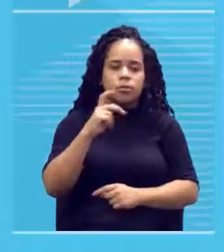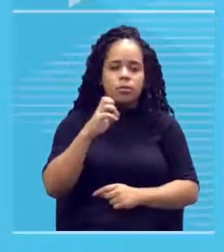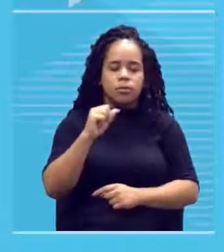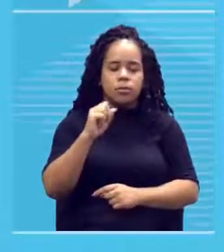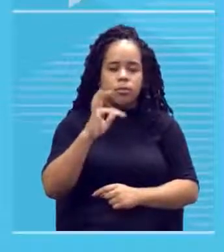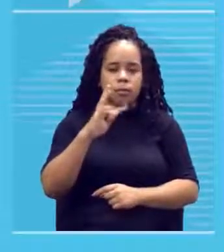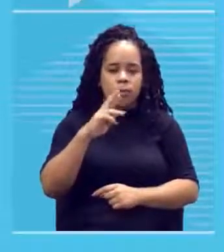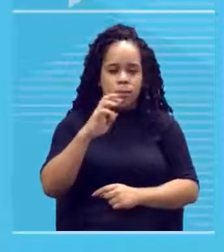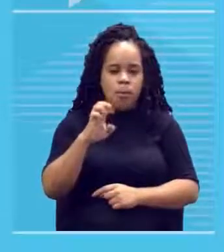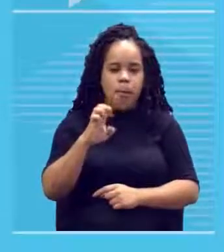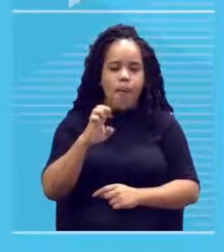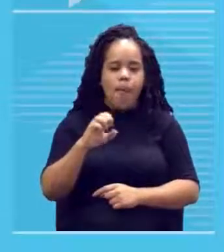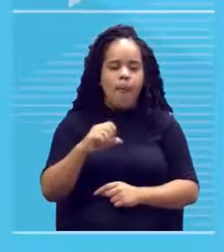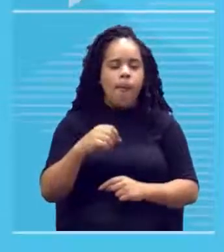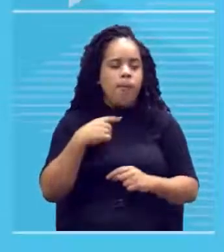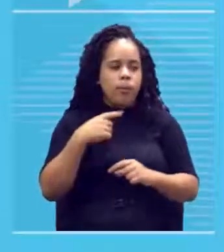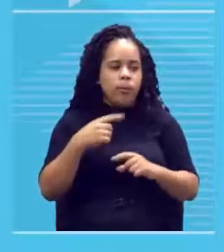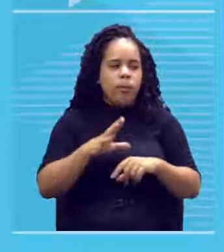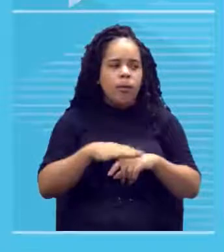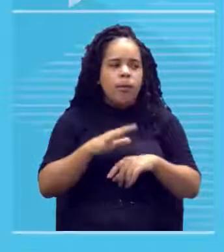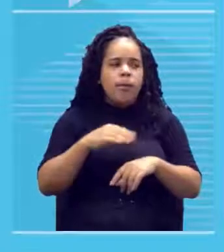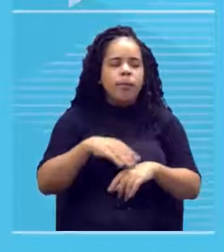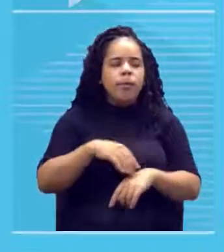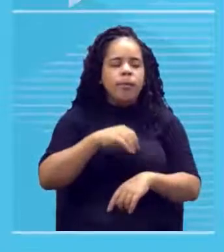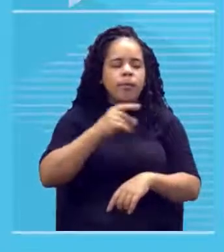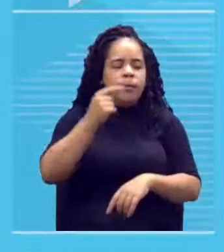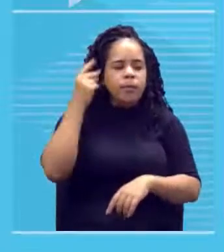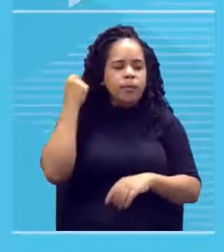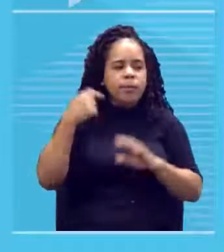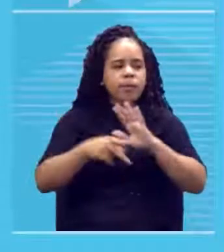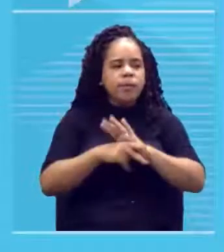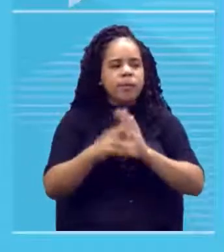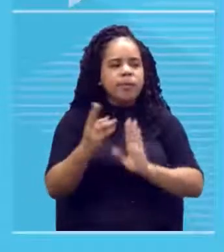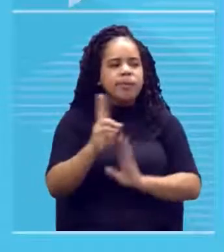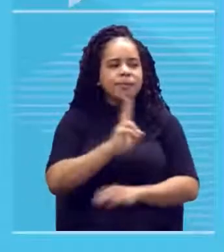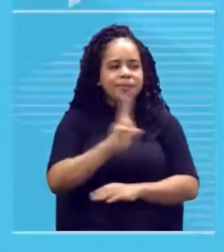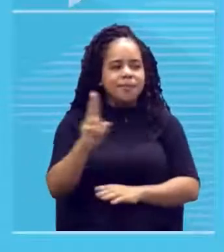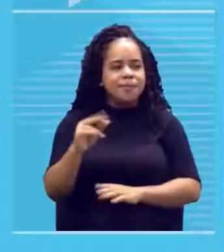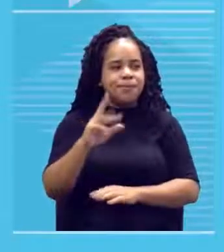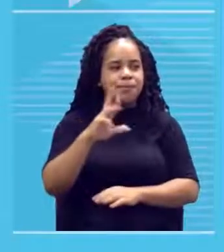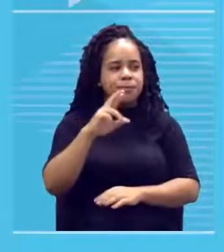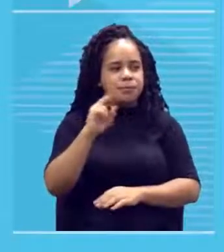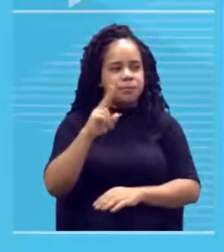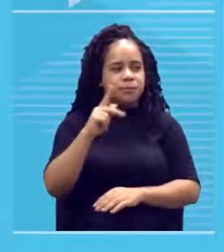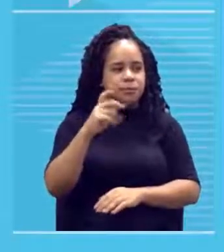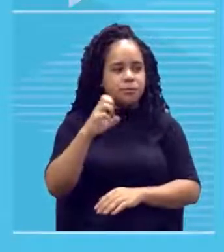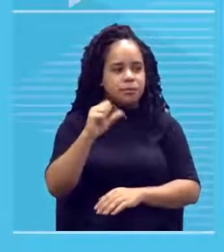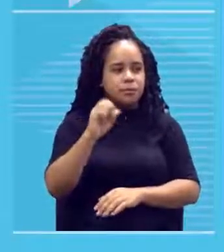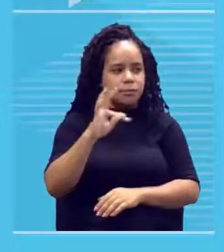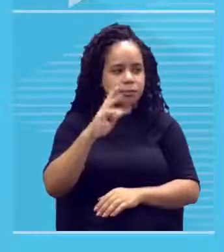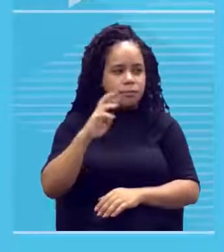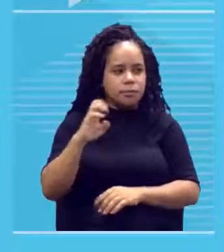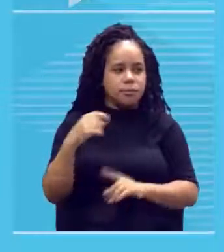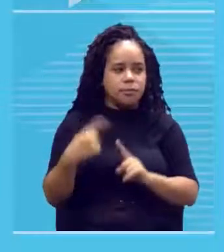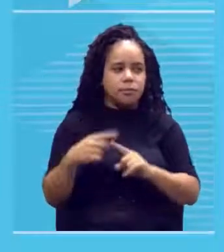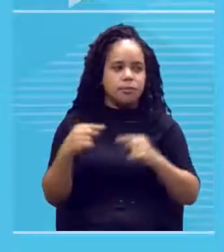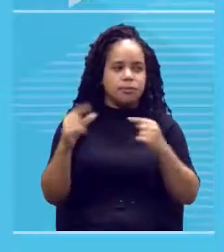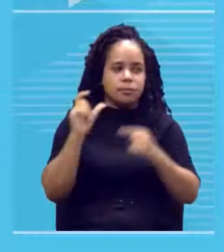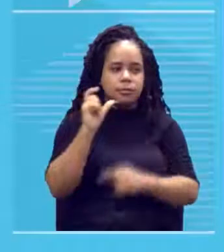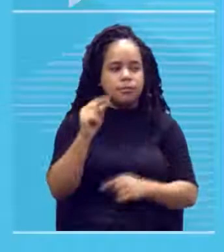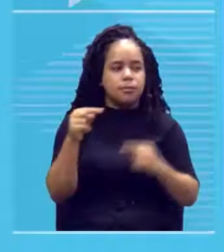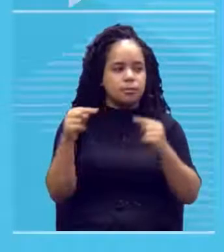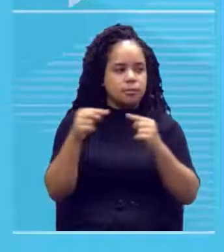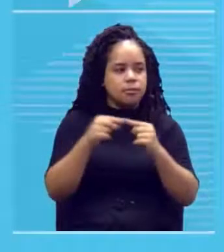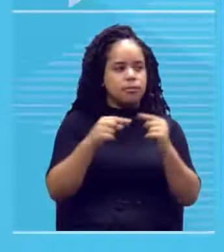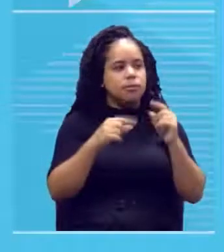as pinturas mais antigas conhecidas são denominadas de arte rupestre porque é um termo usado para definir pintura